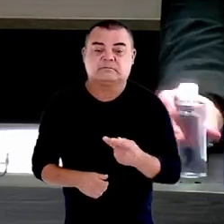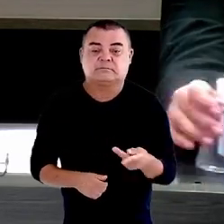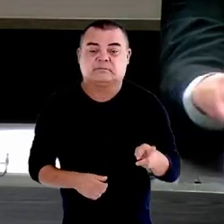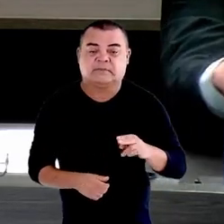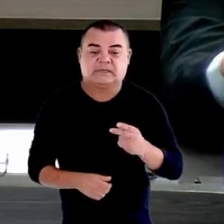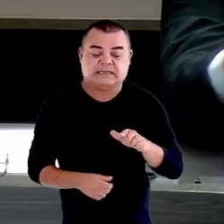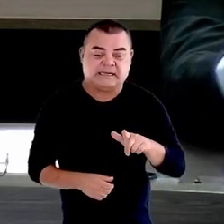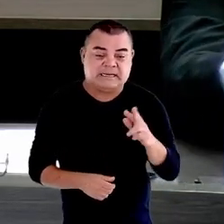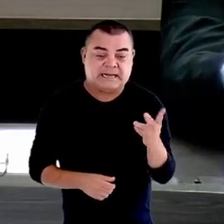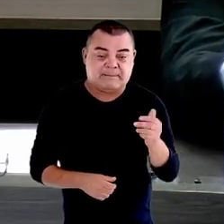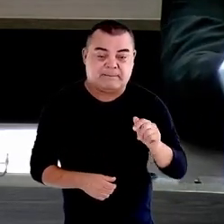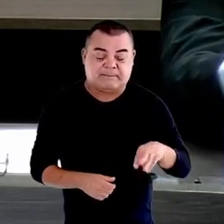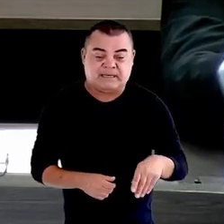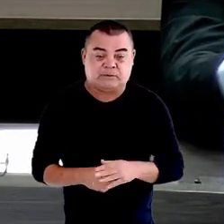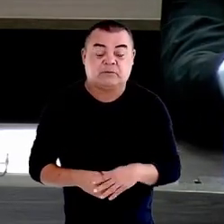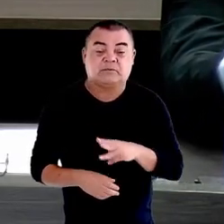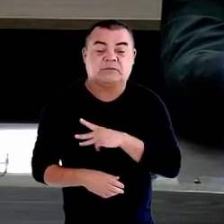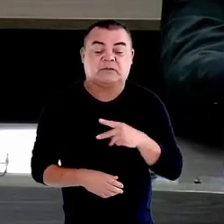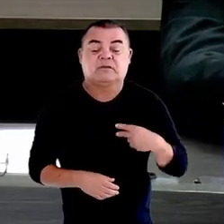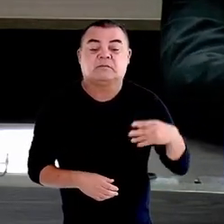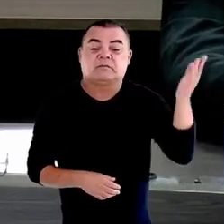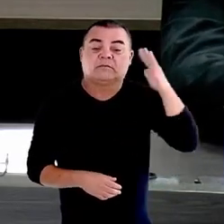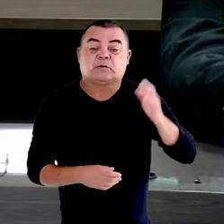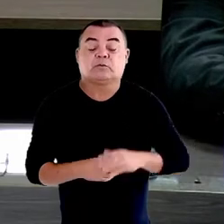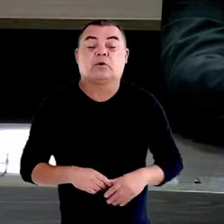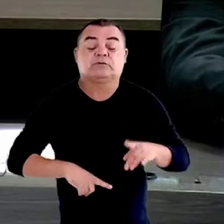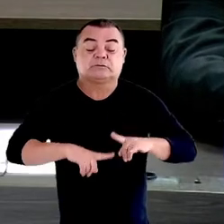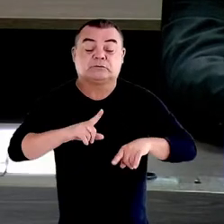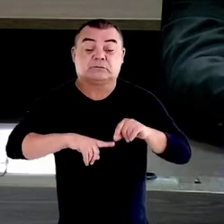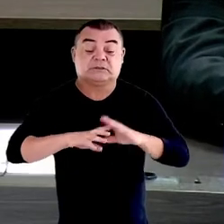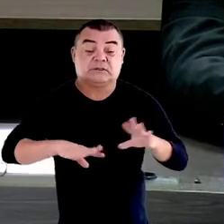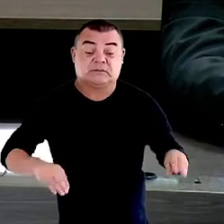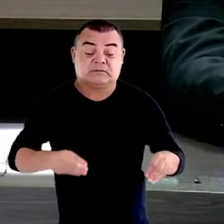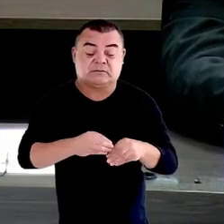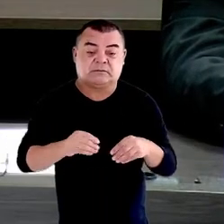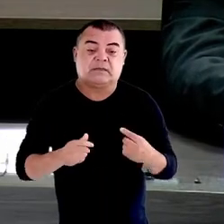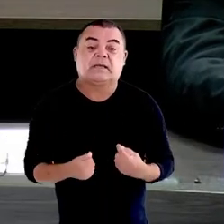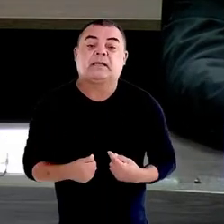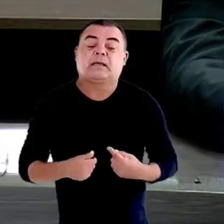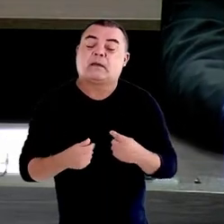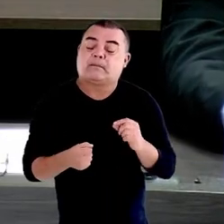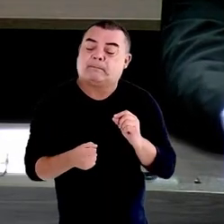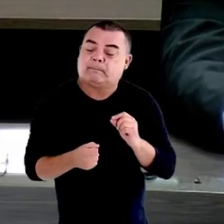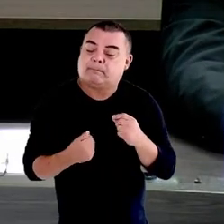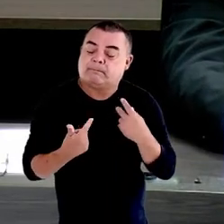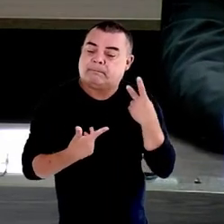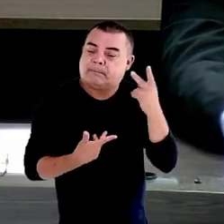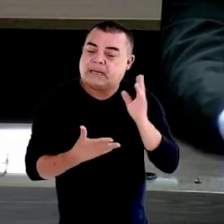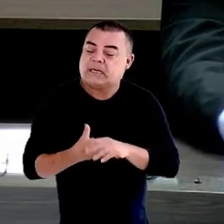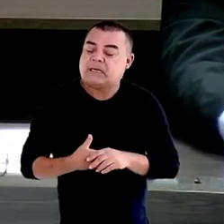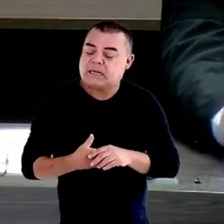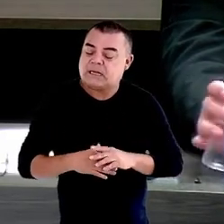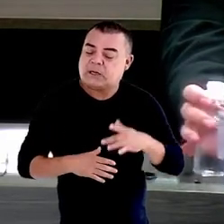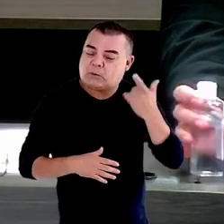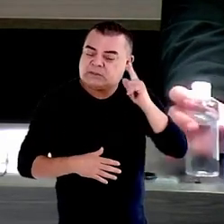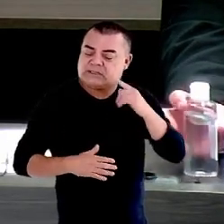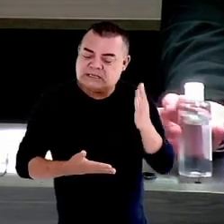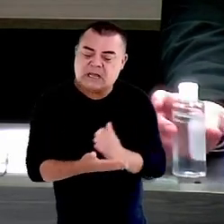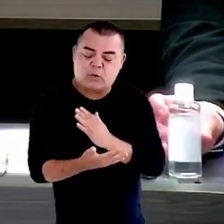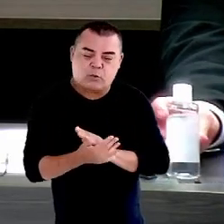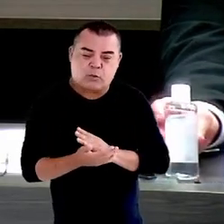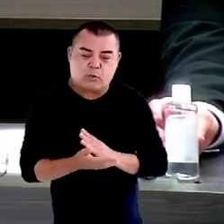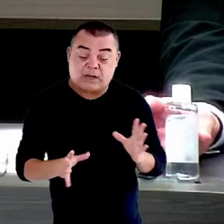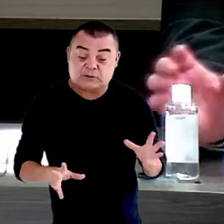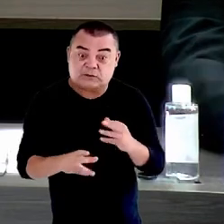brasileiro com instrumentos adequados para fazer frente a essa realidade. Nesse aspecto,